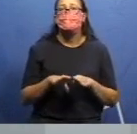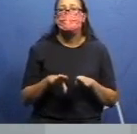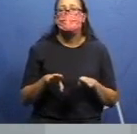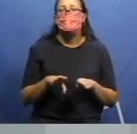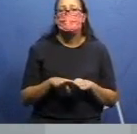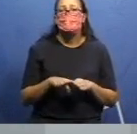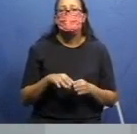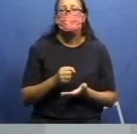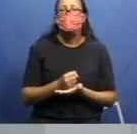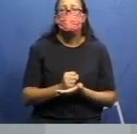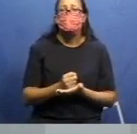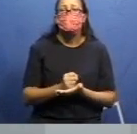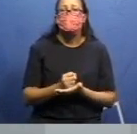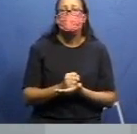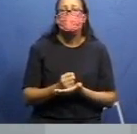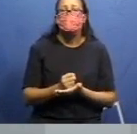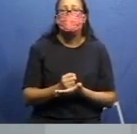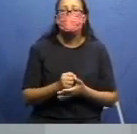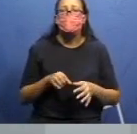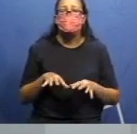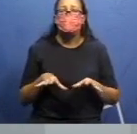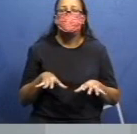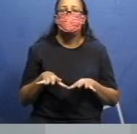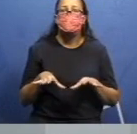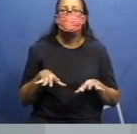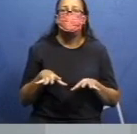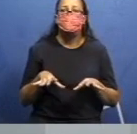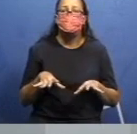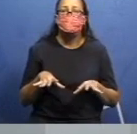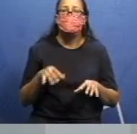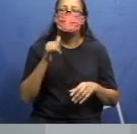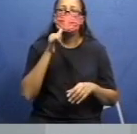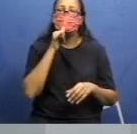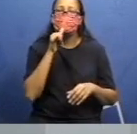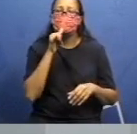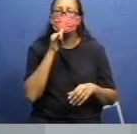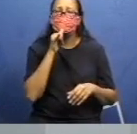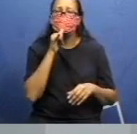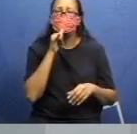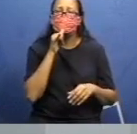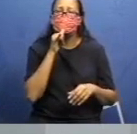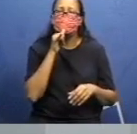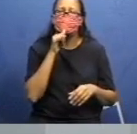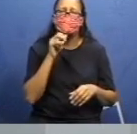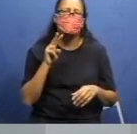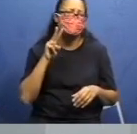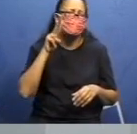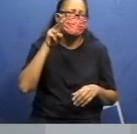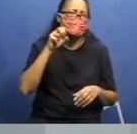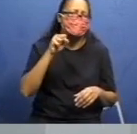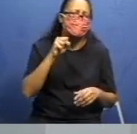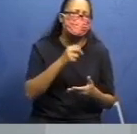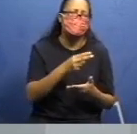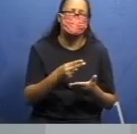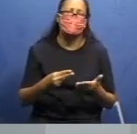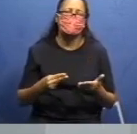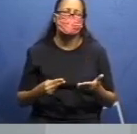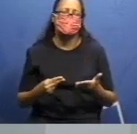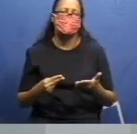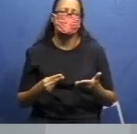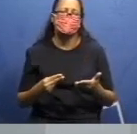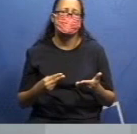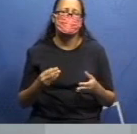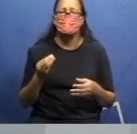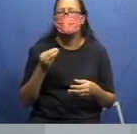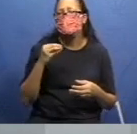controle dos movimentos. Então, quando nós colocamos muita força no desenho, ou quando fazemos o desenho de uma maneira mais fraca para controlar